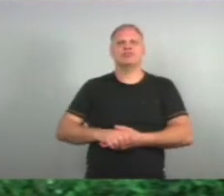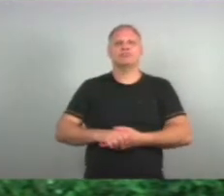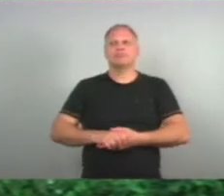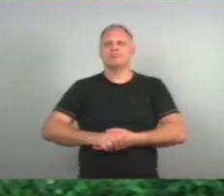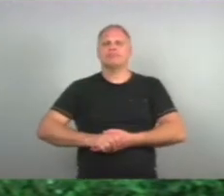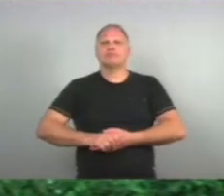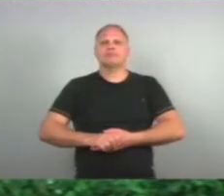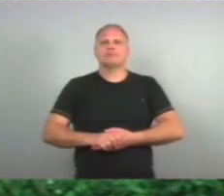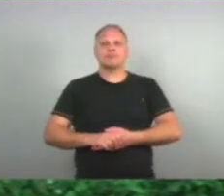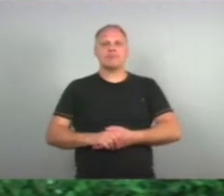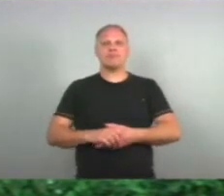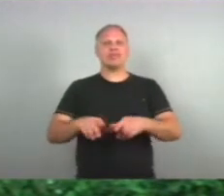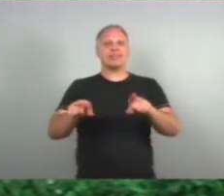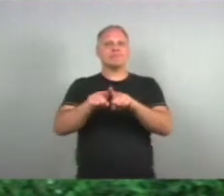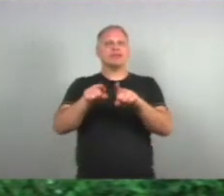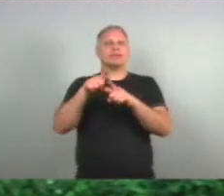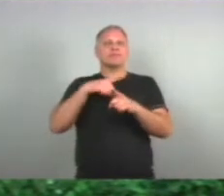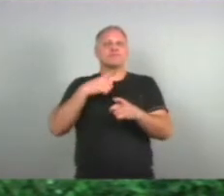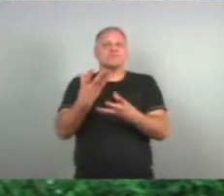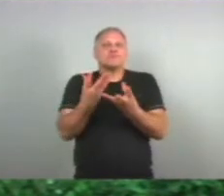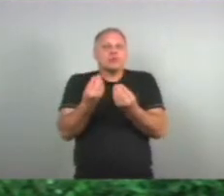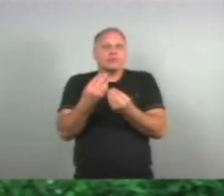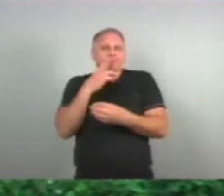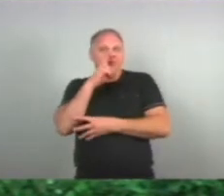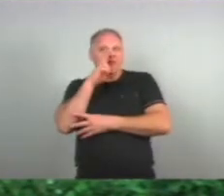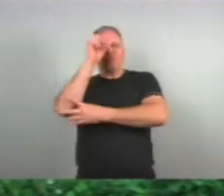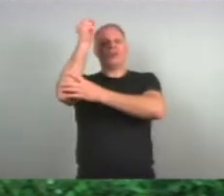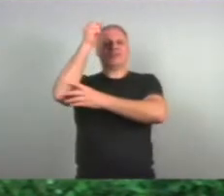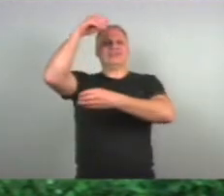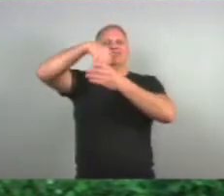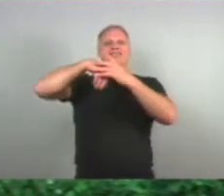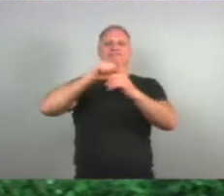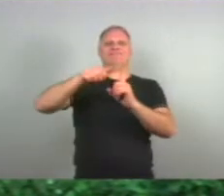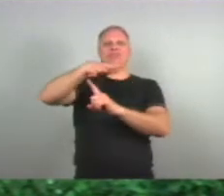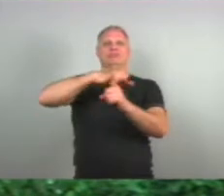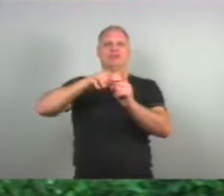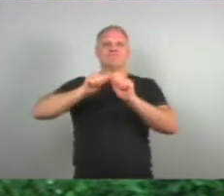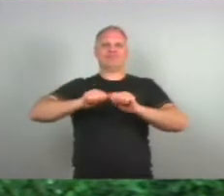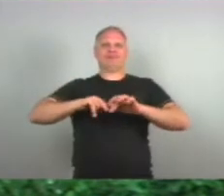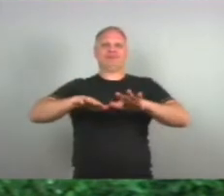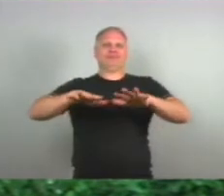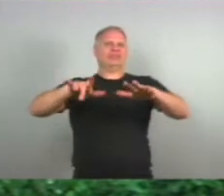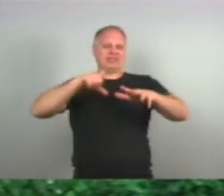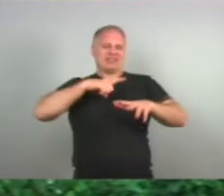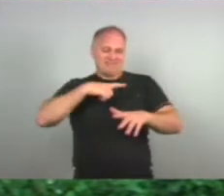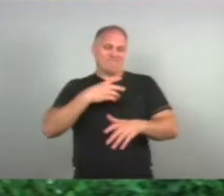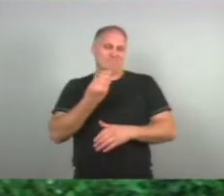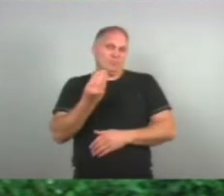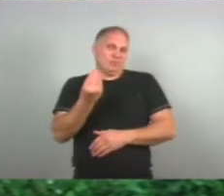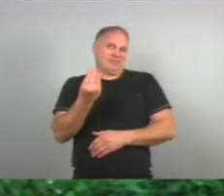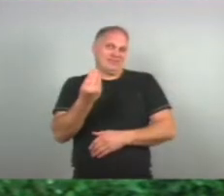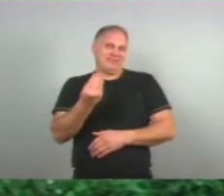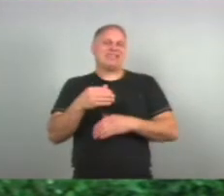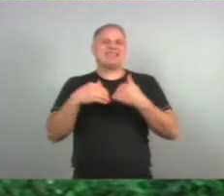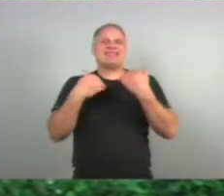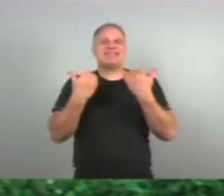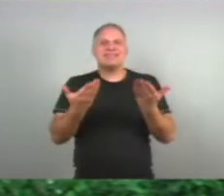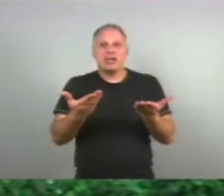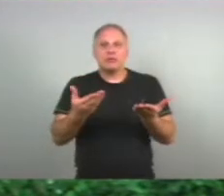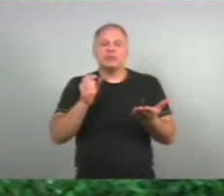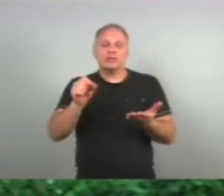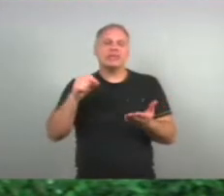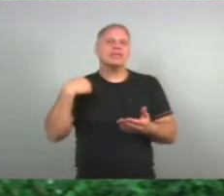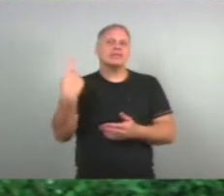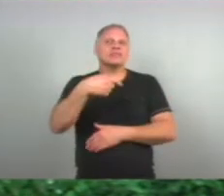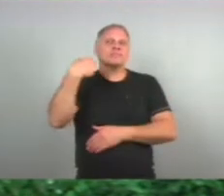E ele está muito enraizado Na sociedade Como um todo, né? Então Isso que a gente